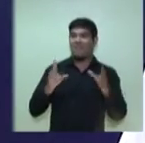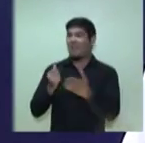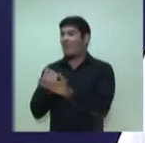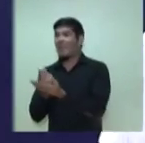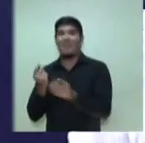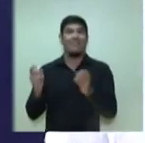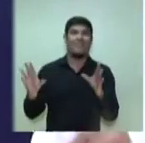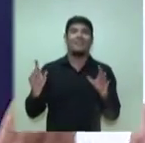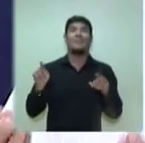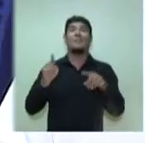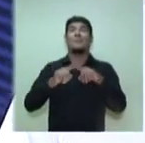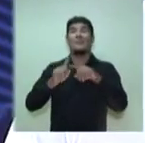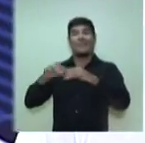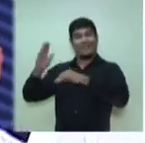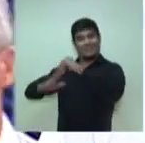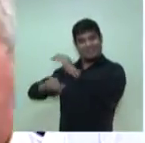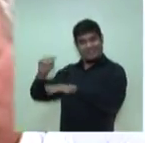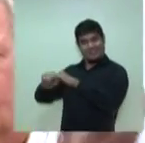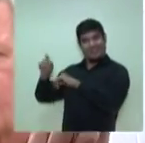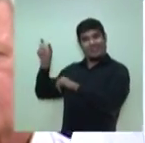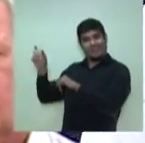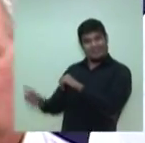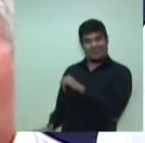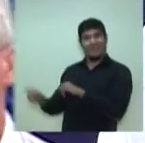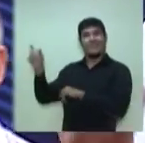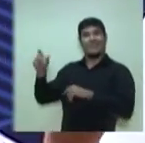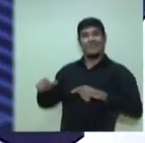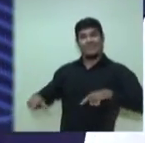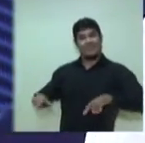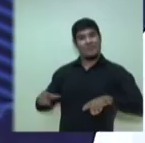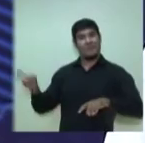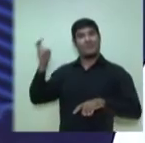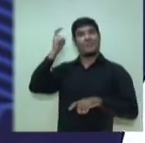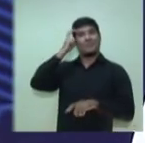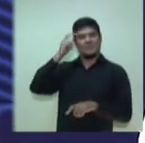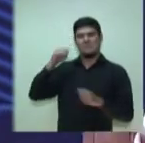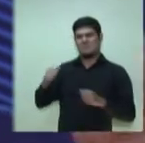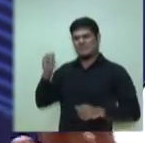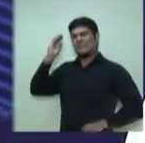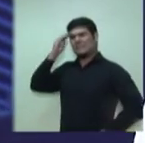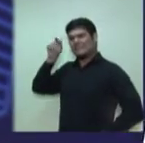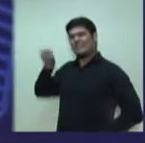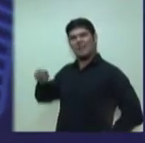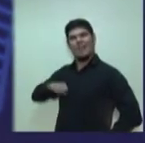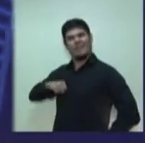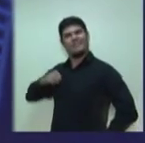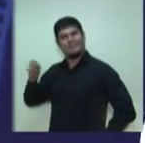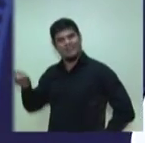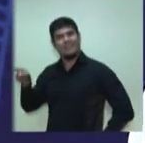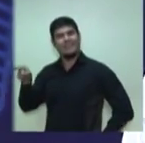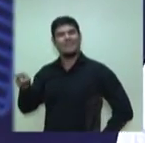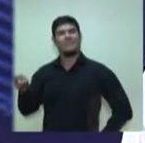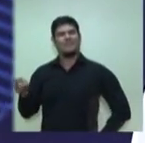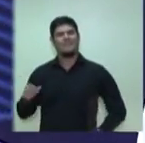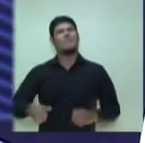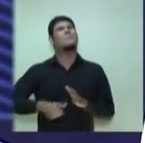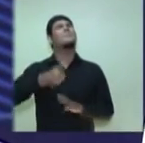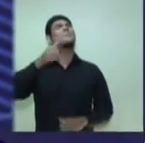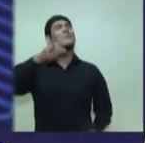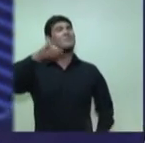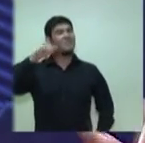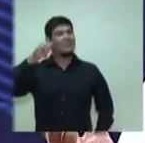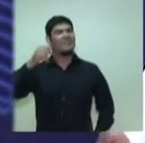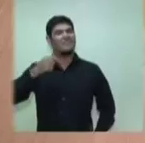produtor cultural, ele é um trabalhador da cultura, precisa ser entendido e respeitado como tal e muito em breve será a partir de 1º de janeiro de